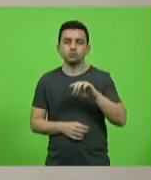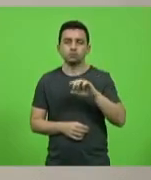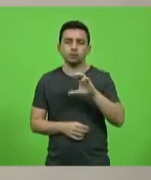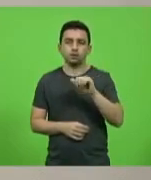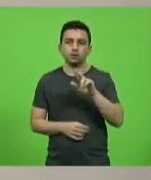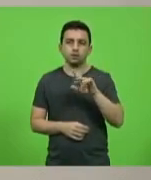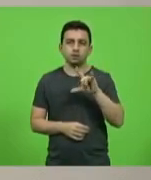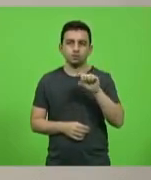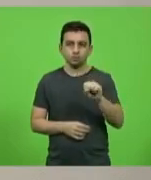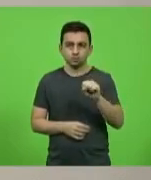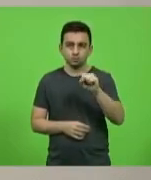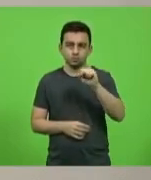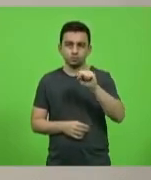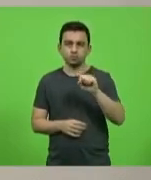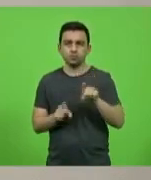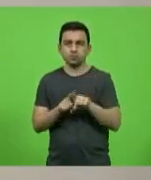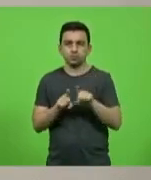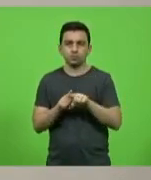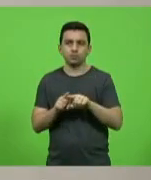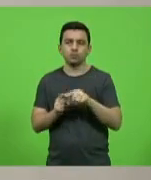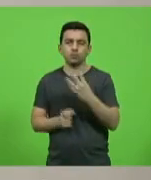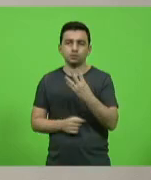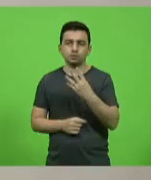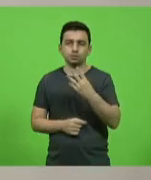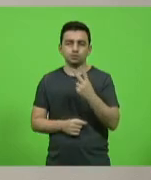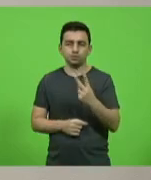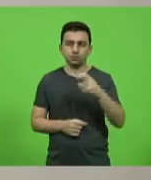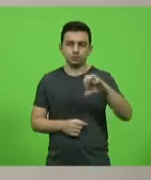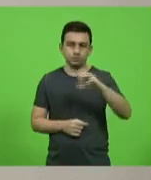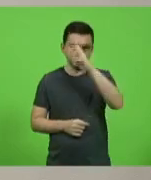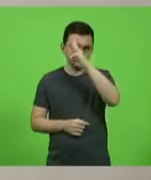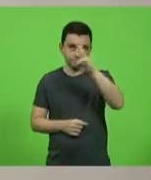IPL 429 de 2019, deputado Volney Weber.